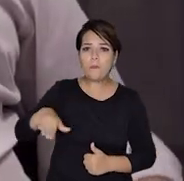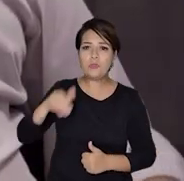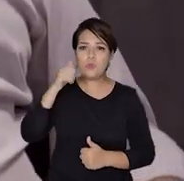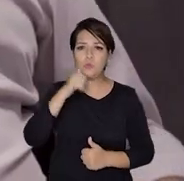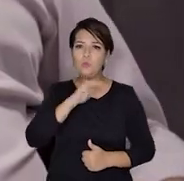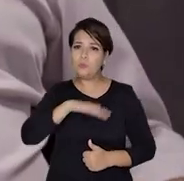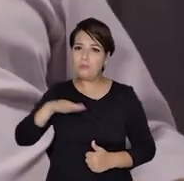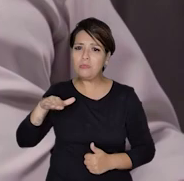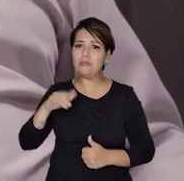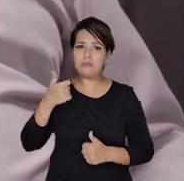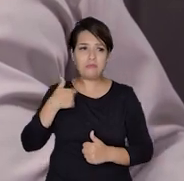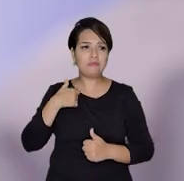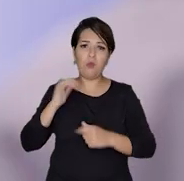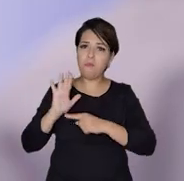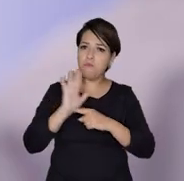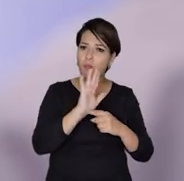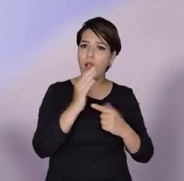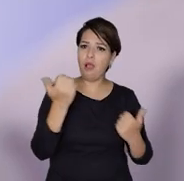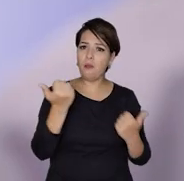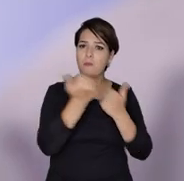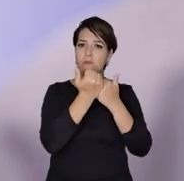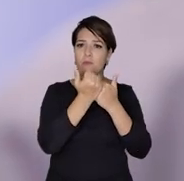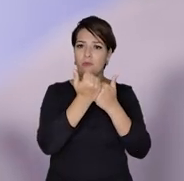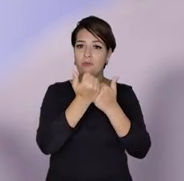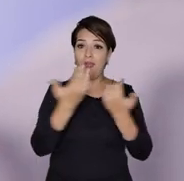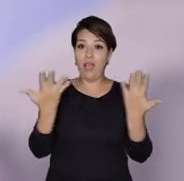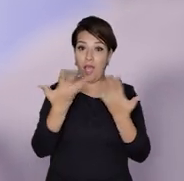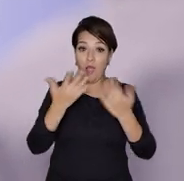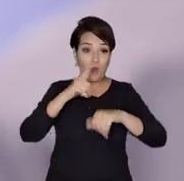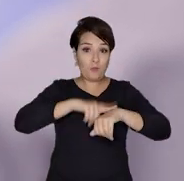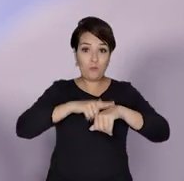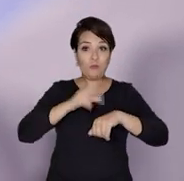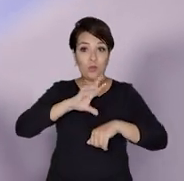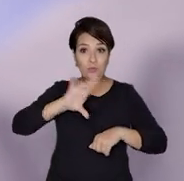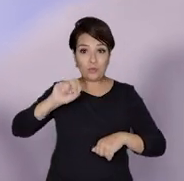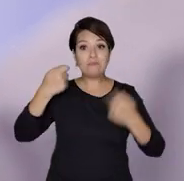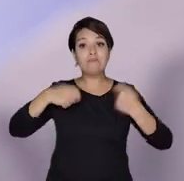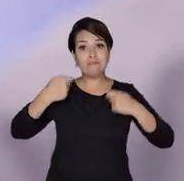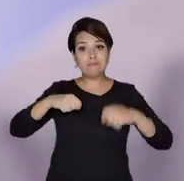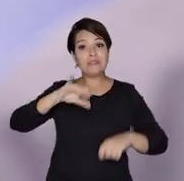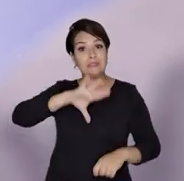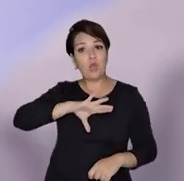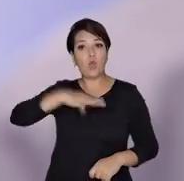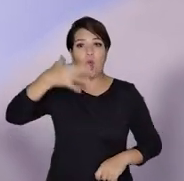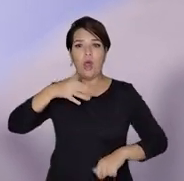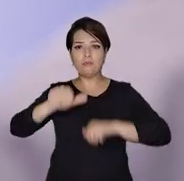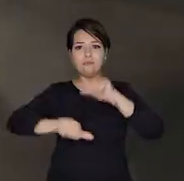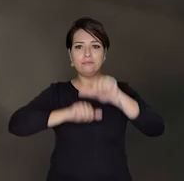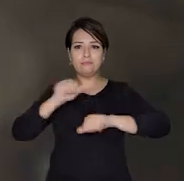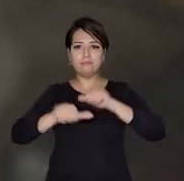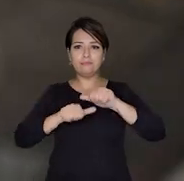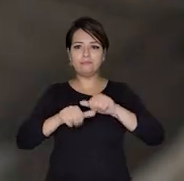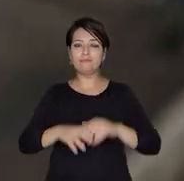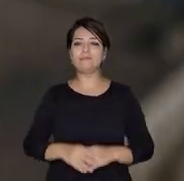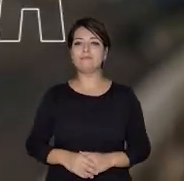Isso é segurança pública. Acho que agora é o momento que o Rio inteiro tem que ter coragem. A coragem da mudança.